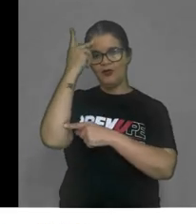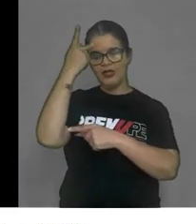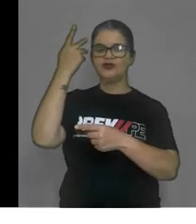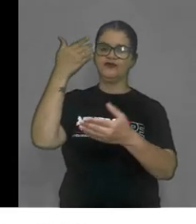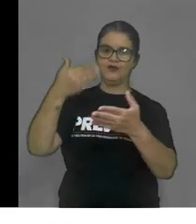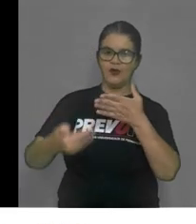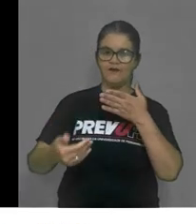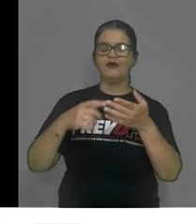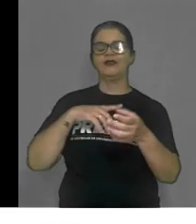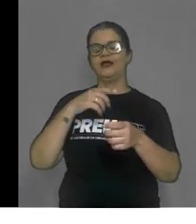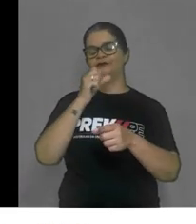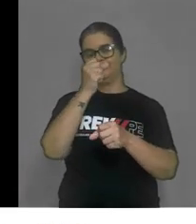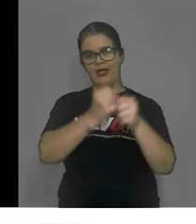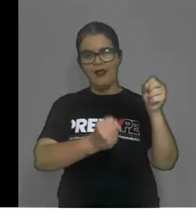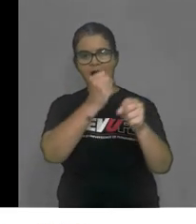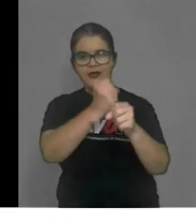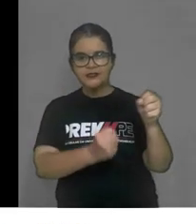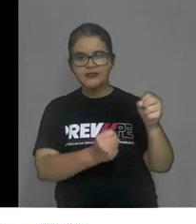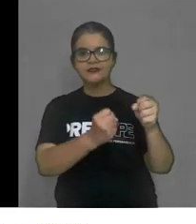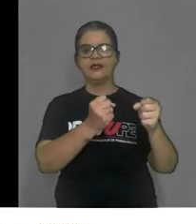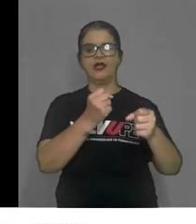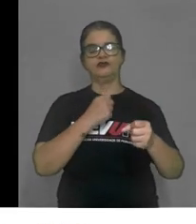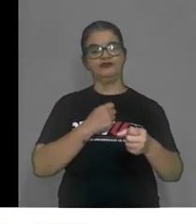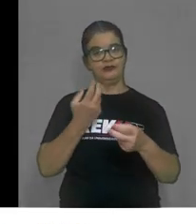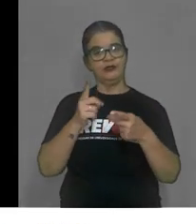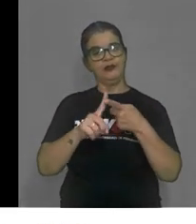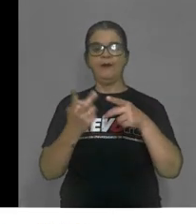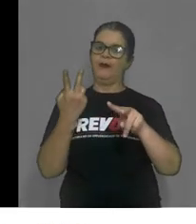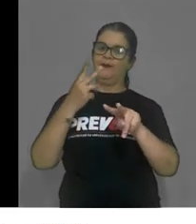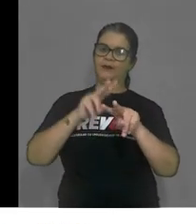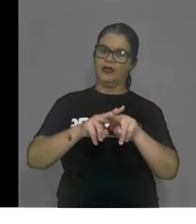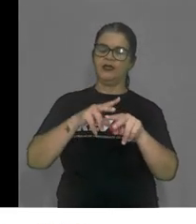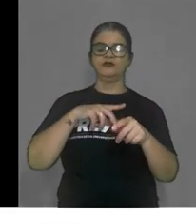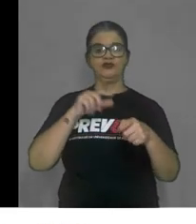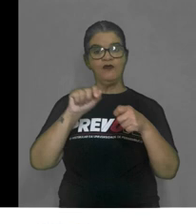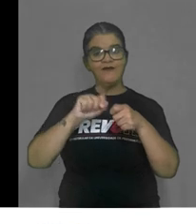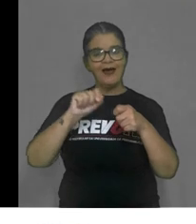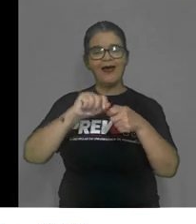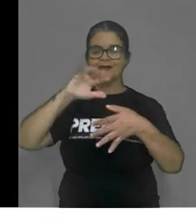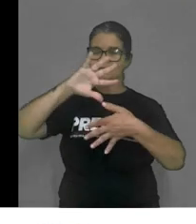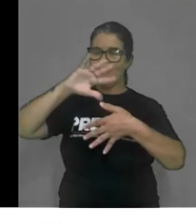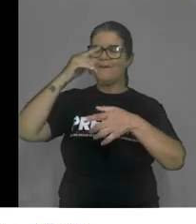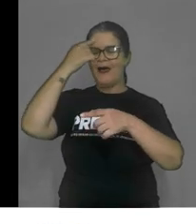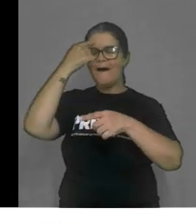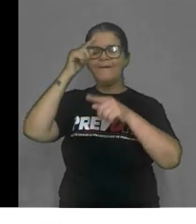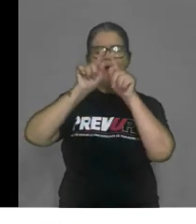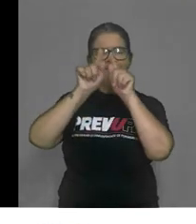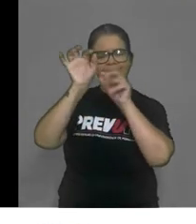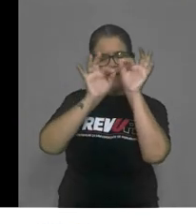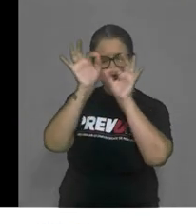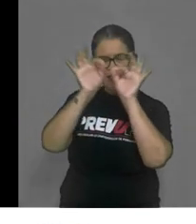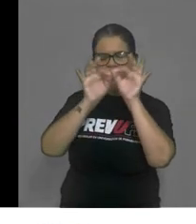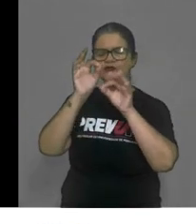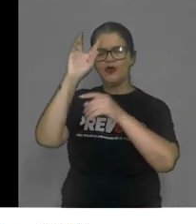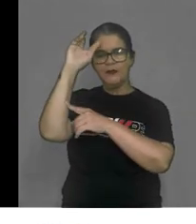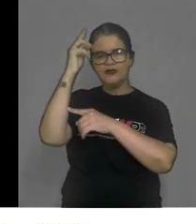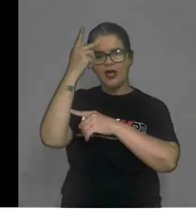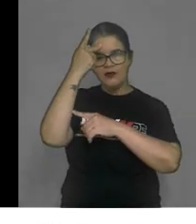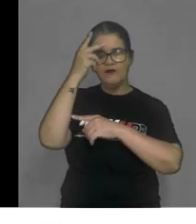assassinados e presos. Faça seu mapa mental sobre as revoltas regenciais,